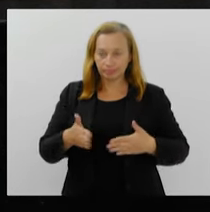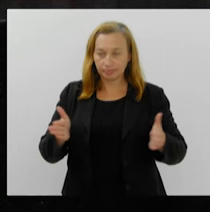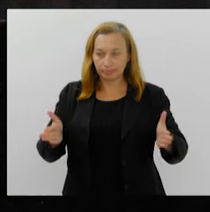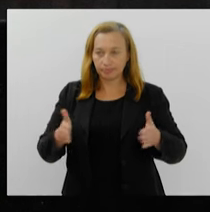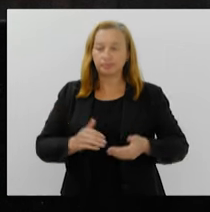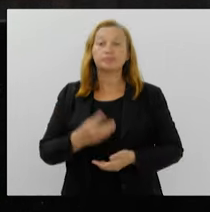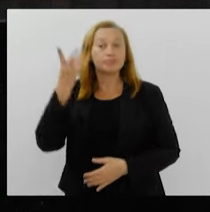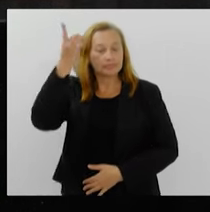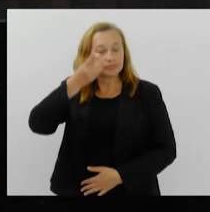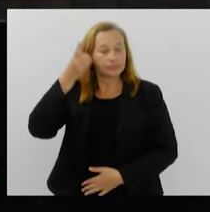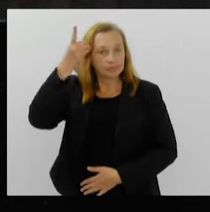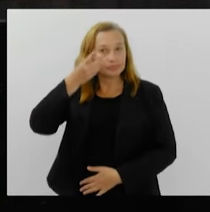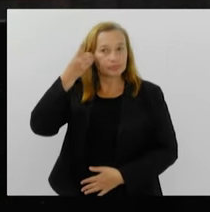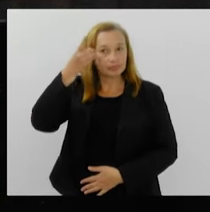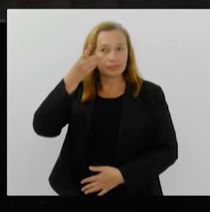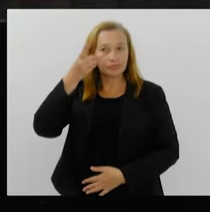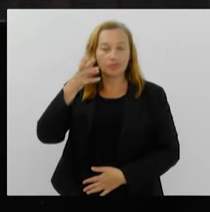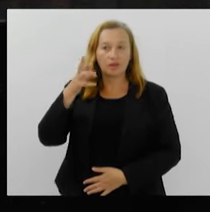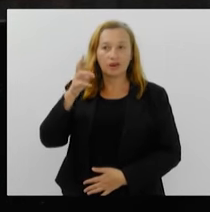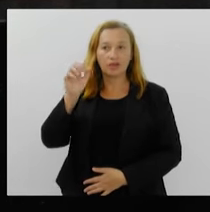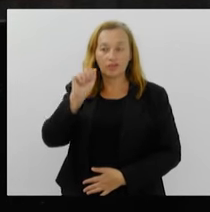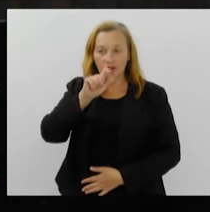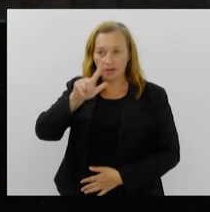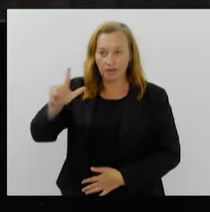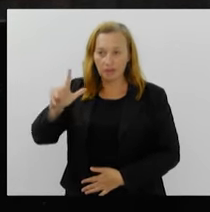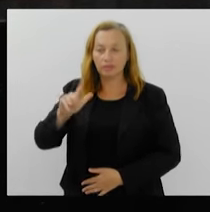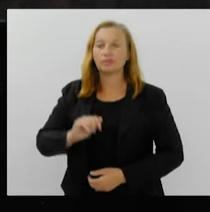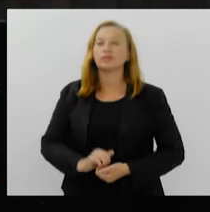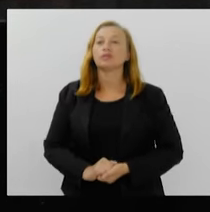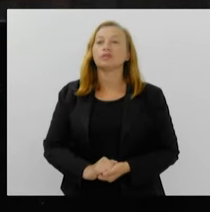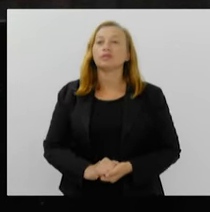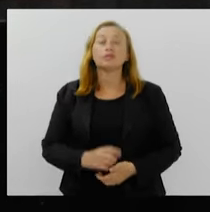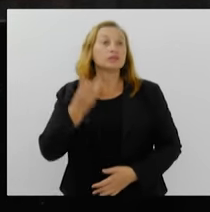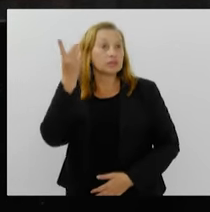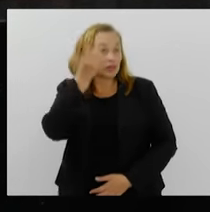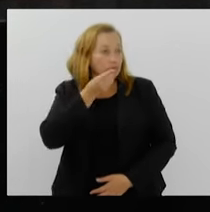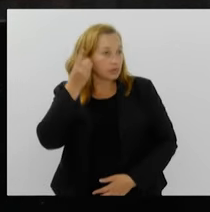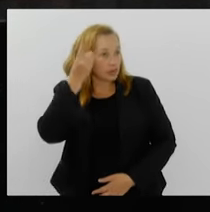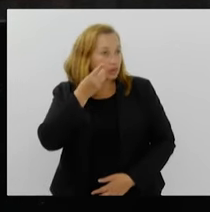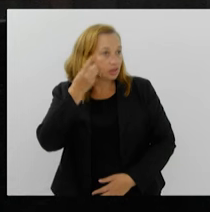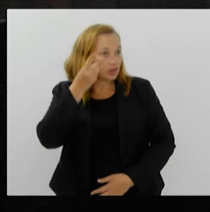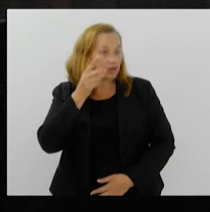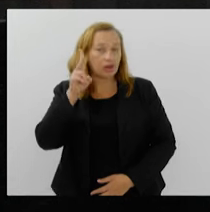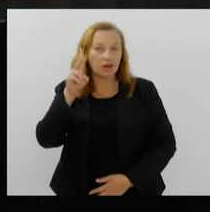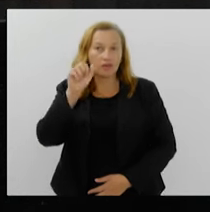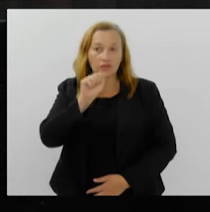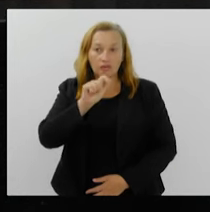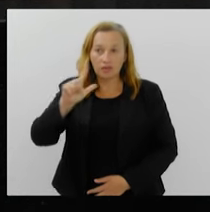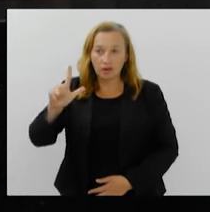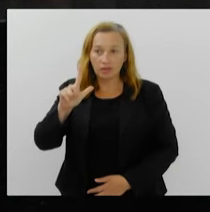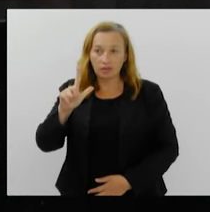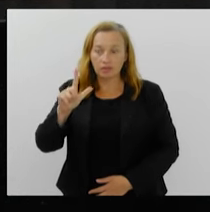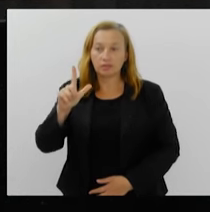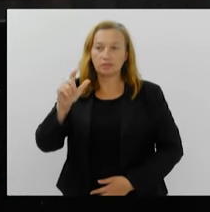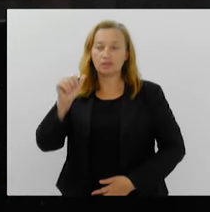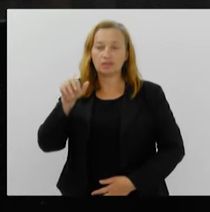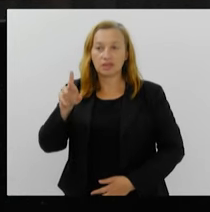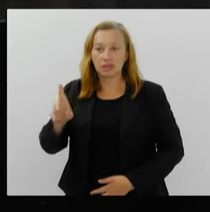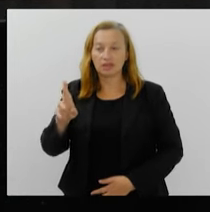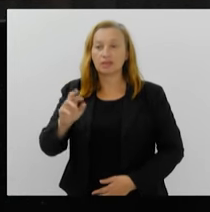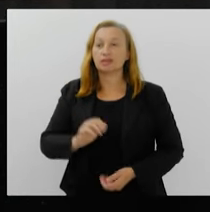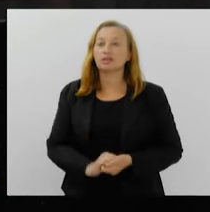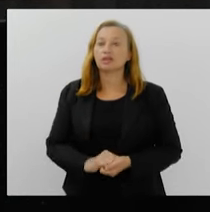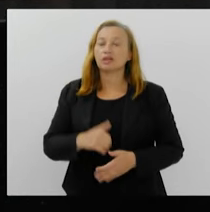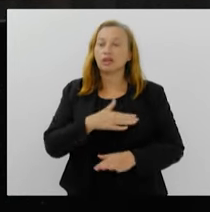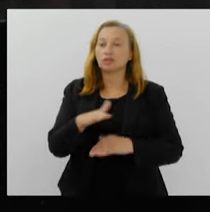deputado Rafael Nobre, senhor deputado Valda Seasa, senhoras e